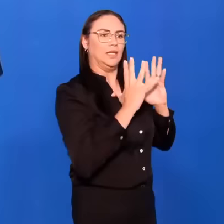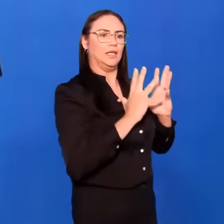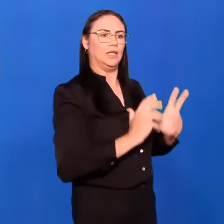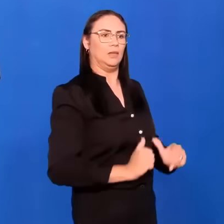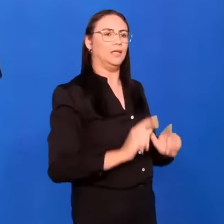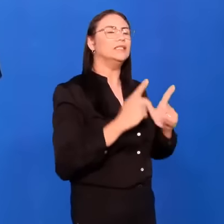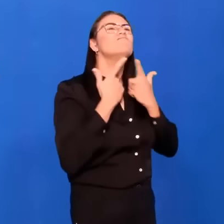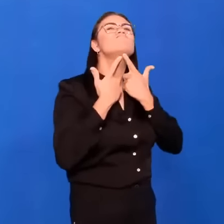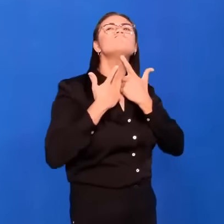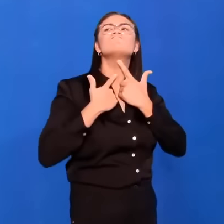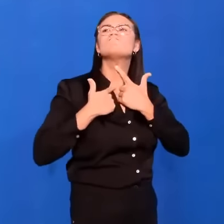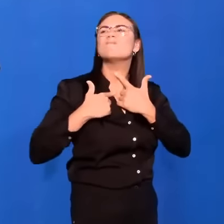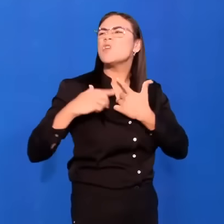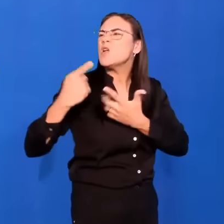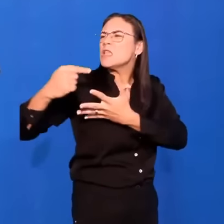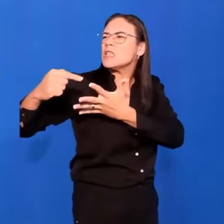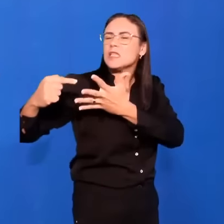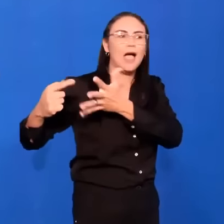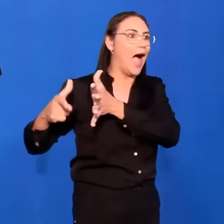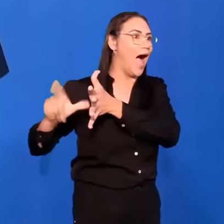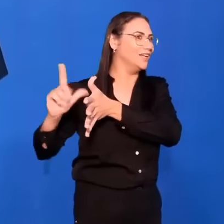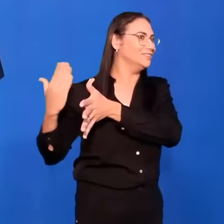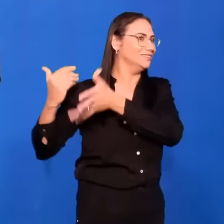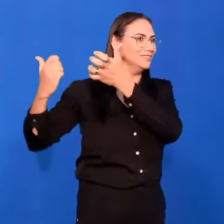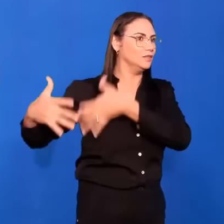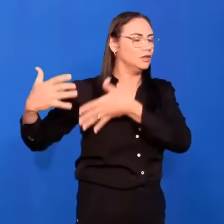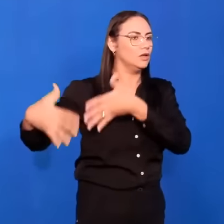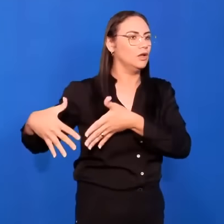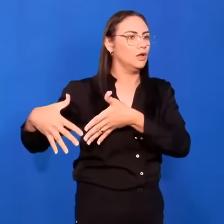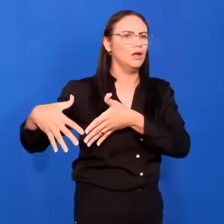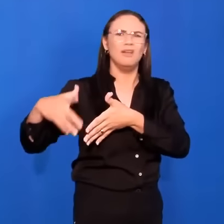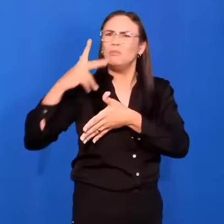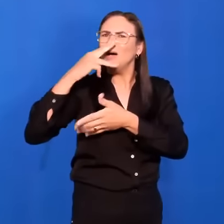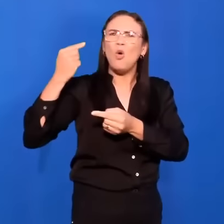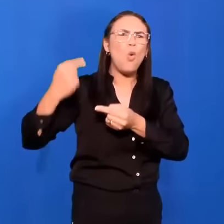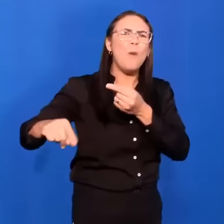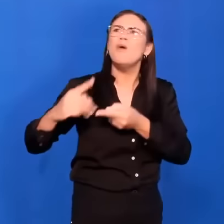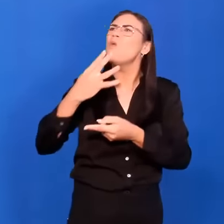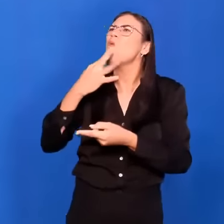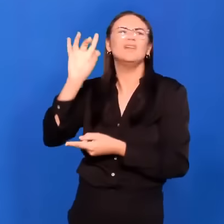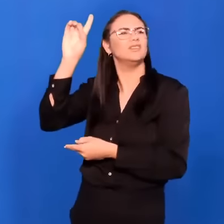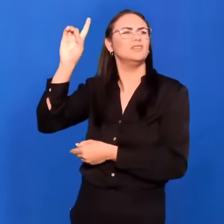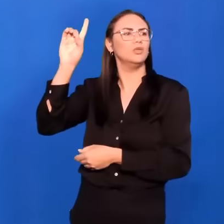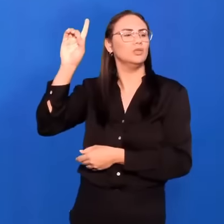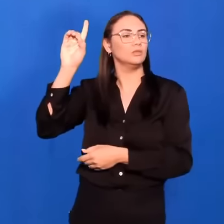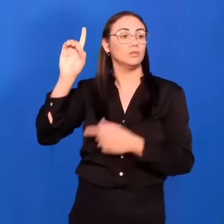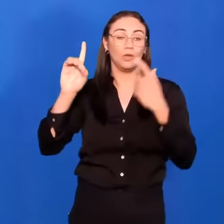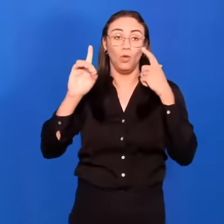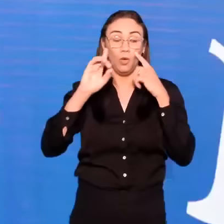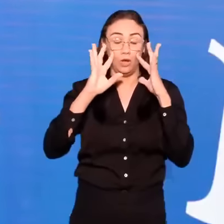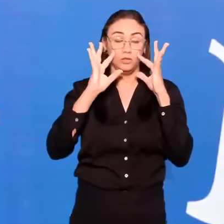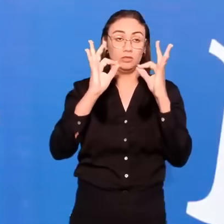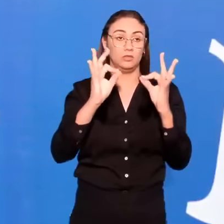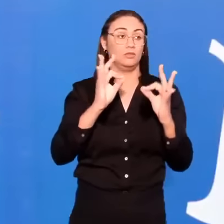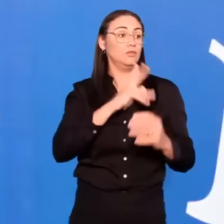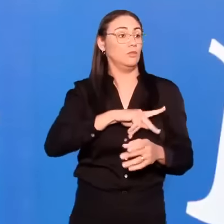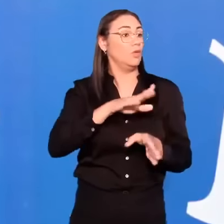desejo de lascívia. Como os gentios que não conhecem a Deus. Presta atenção. Olha o conselho que ele está dando aqui.